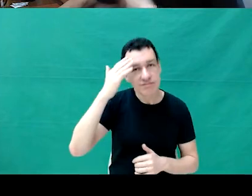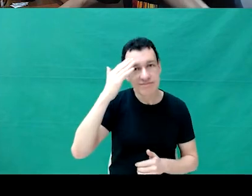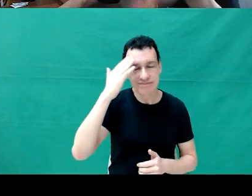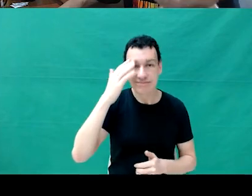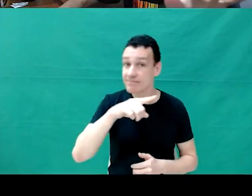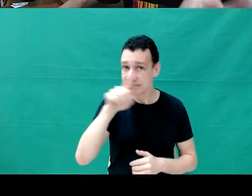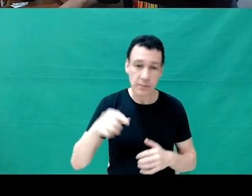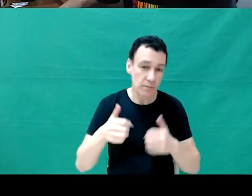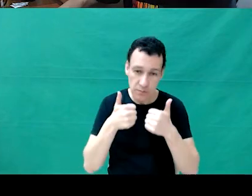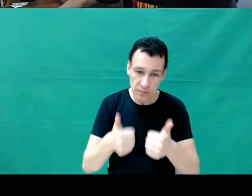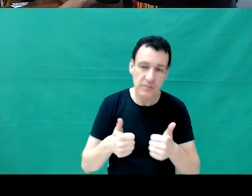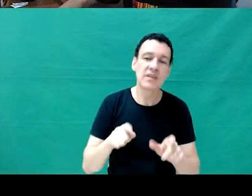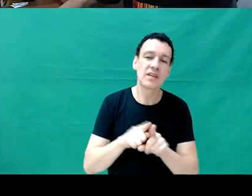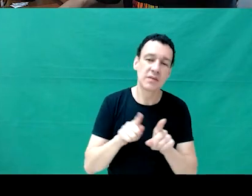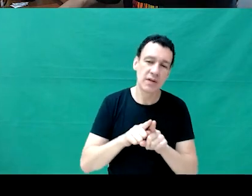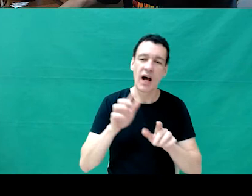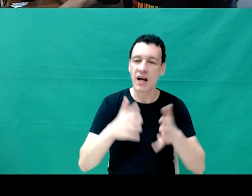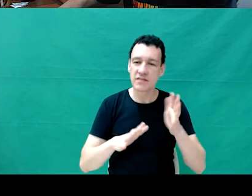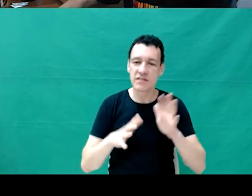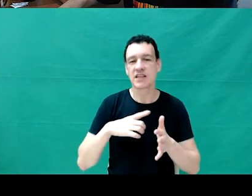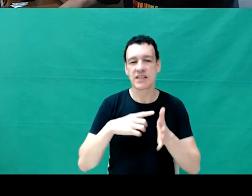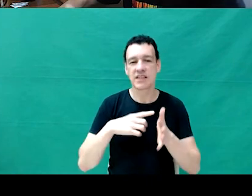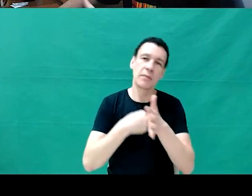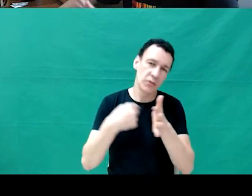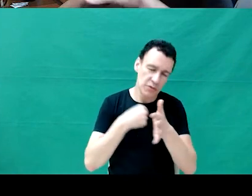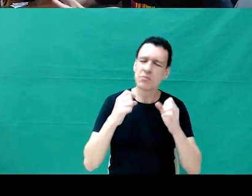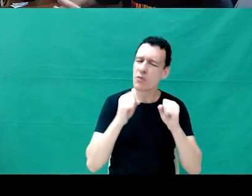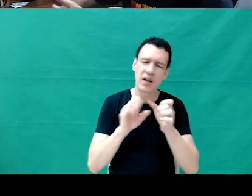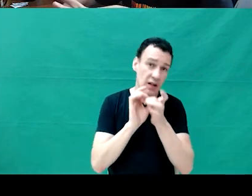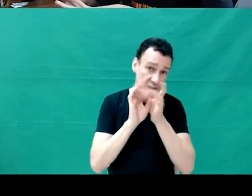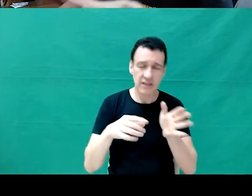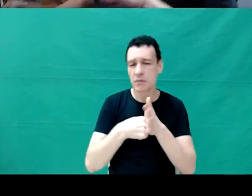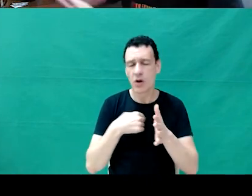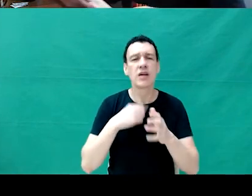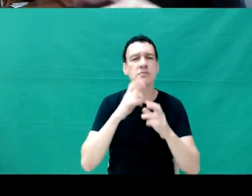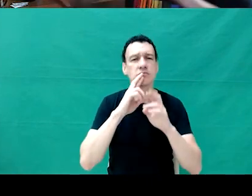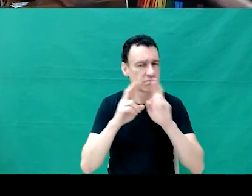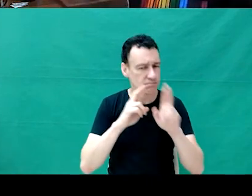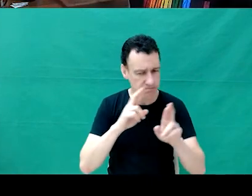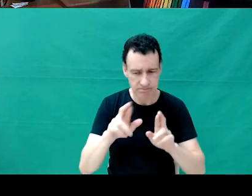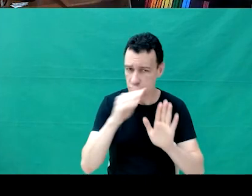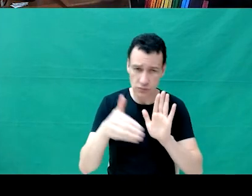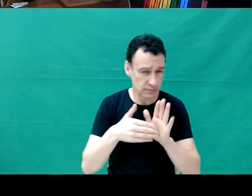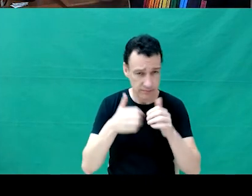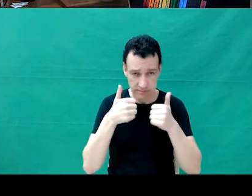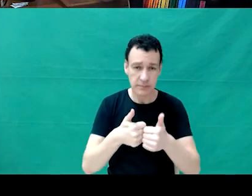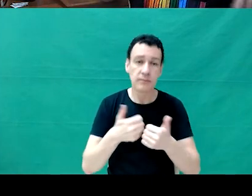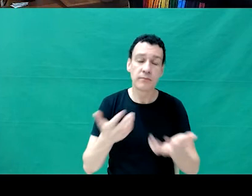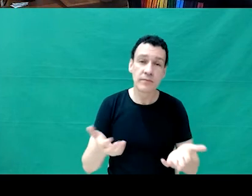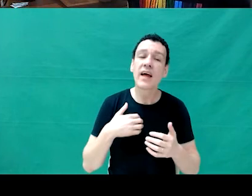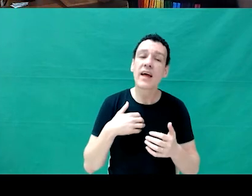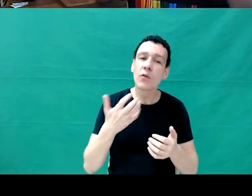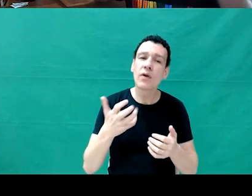Cara, sabe, quem tiver pergunta pode mandar agora que eu vou responder logo em depois. E eu queria terminar um pouco com essa frase que junta um pouco da